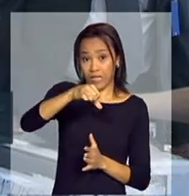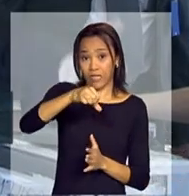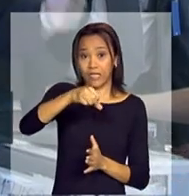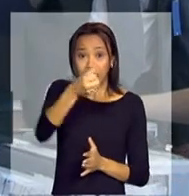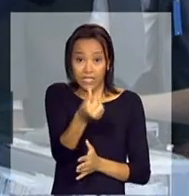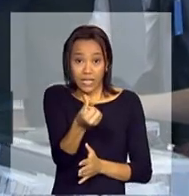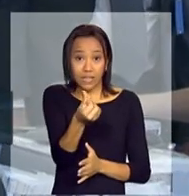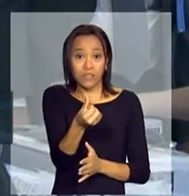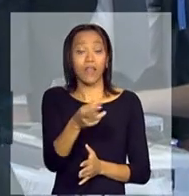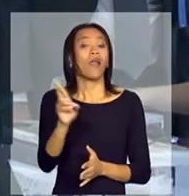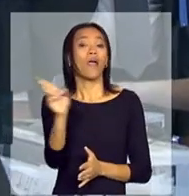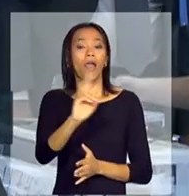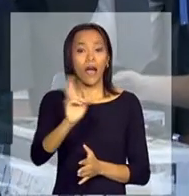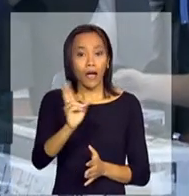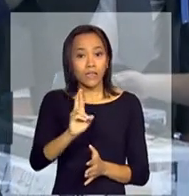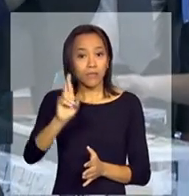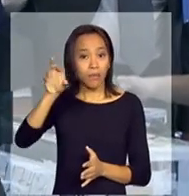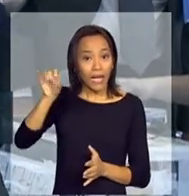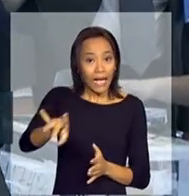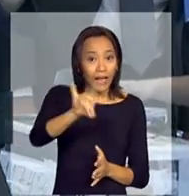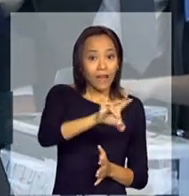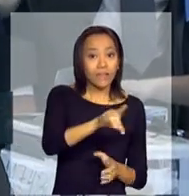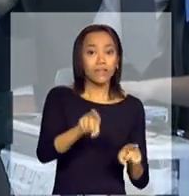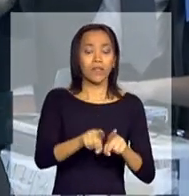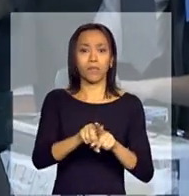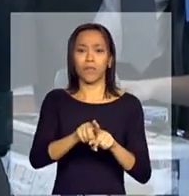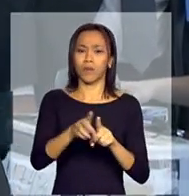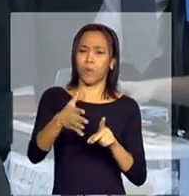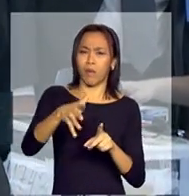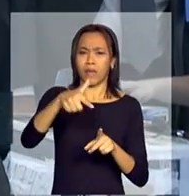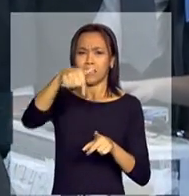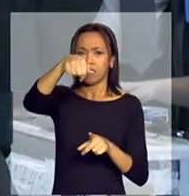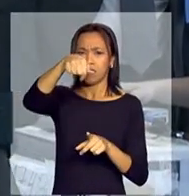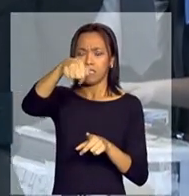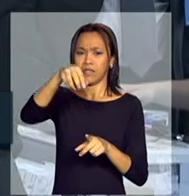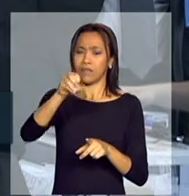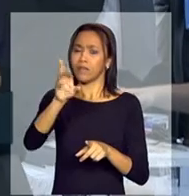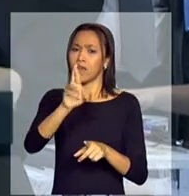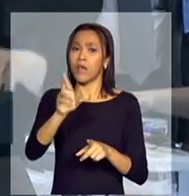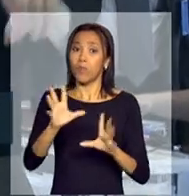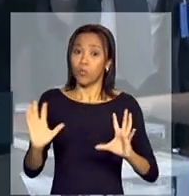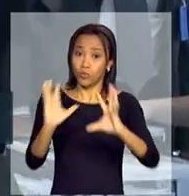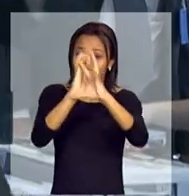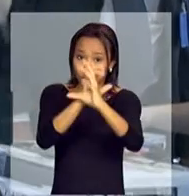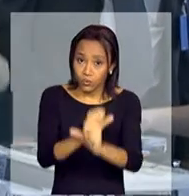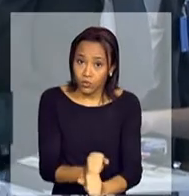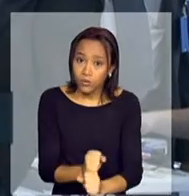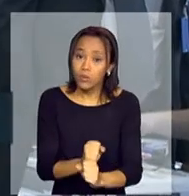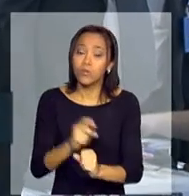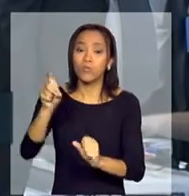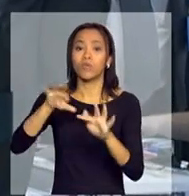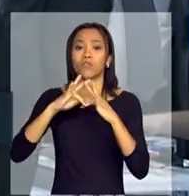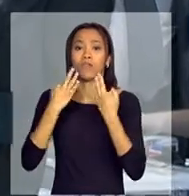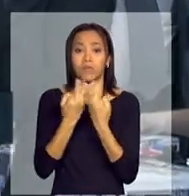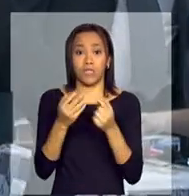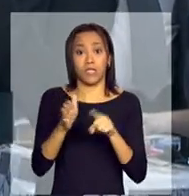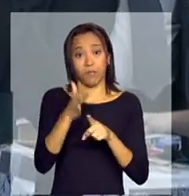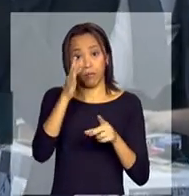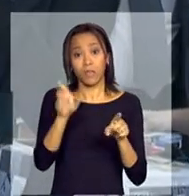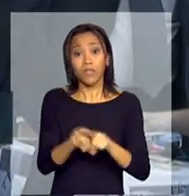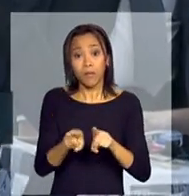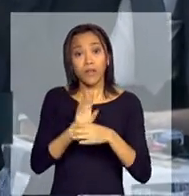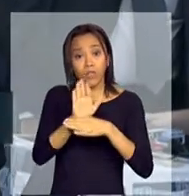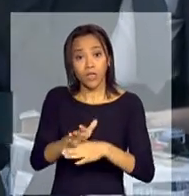per capita para uma média de R 150,00 per capita para o conjunto do Bolsa Família e para as famílias extremamente